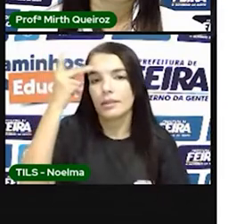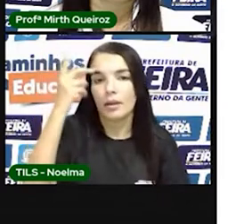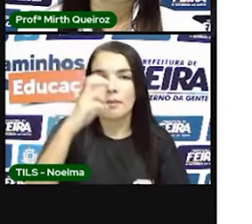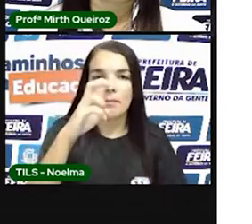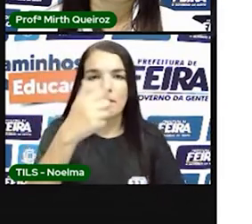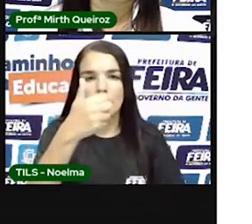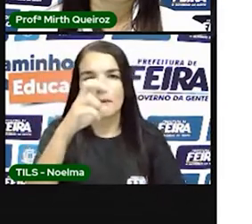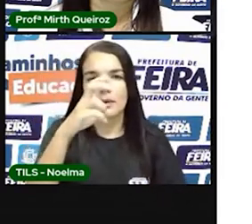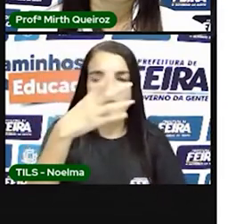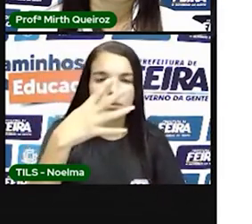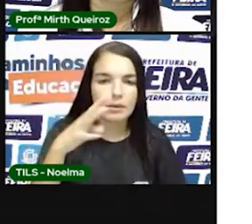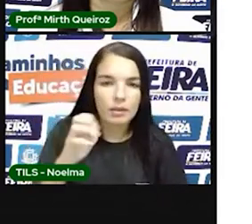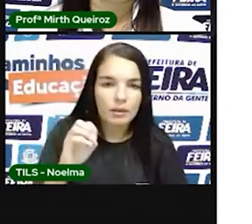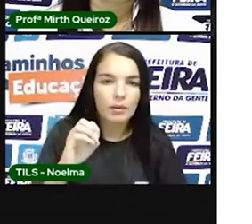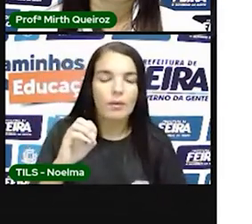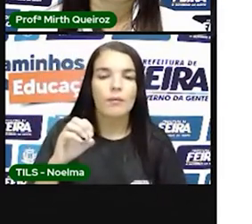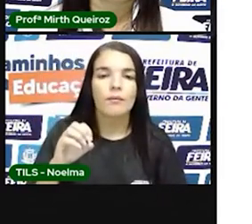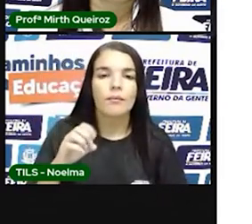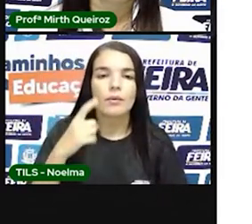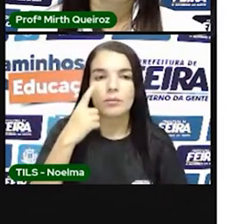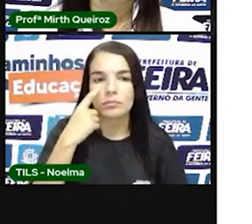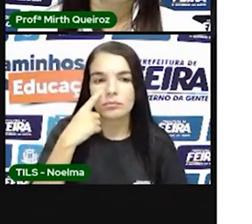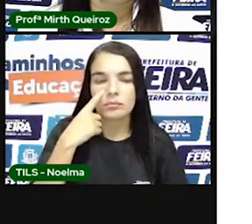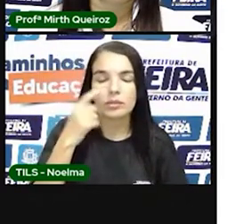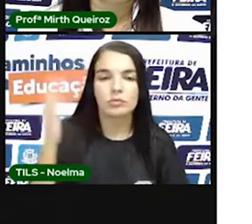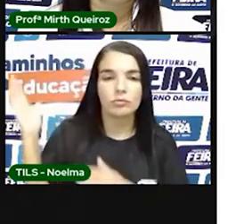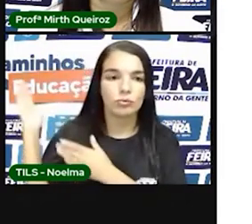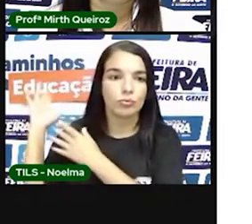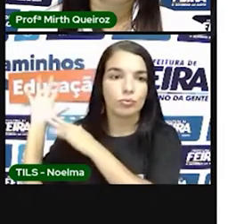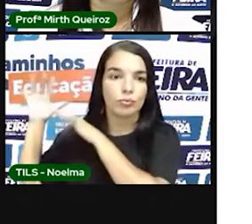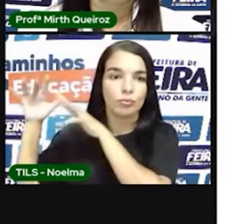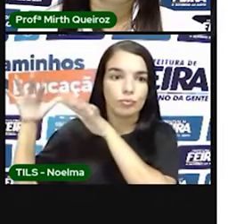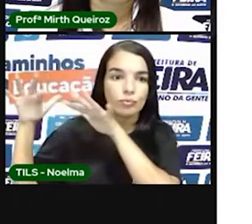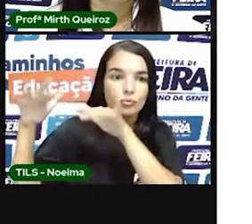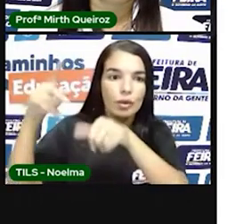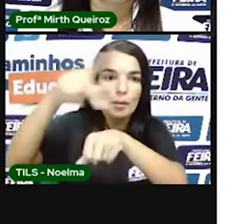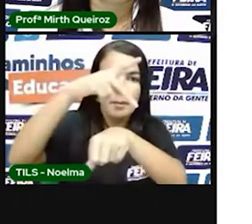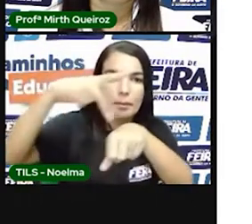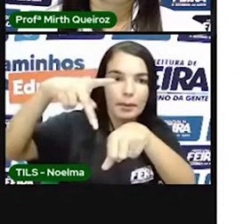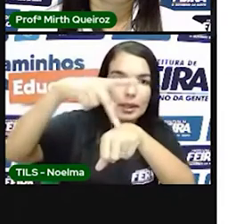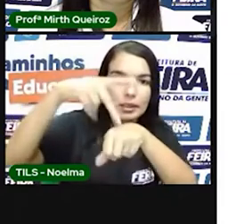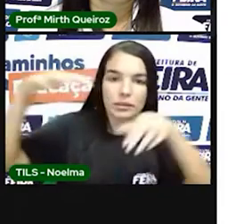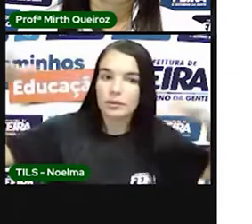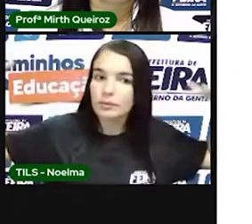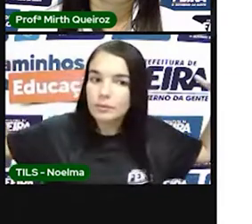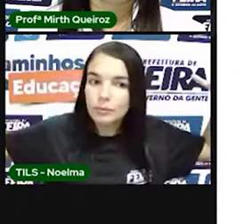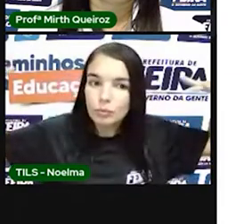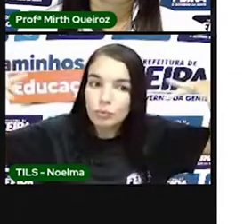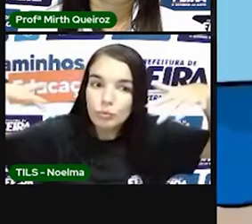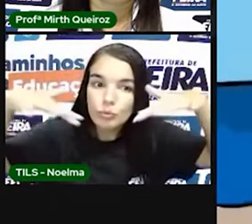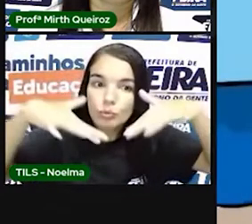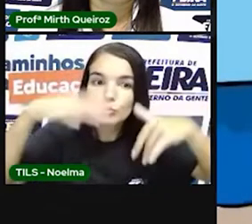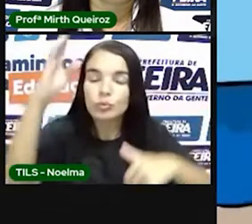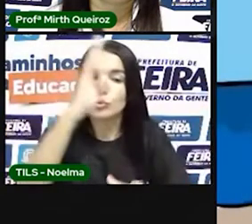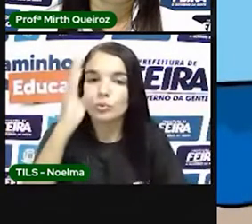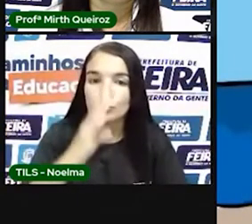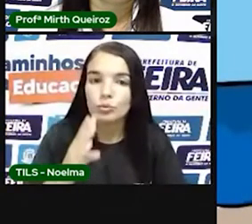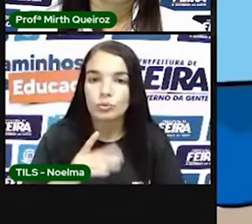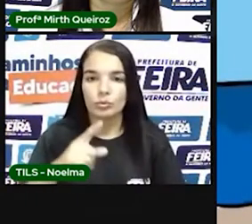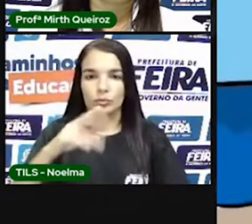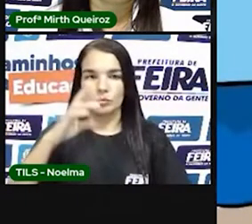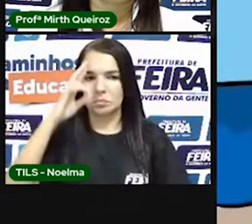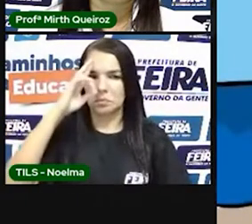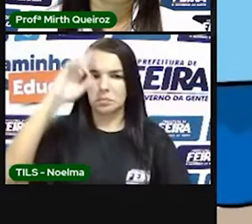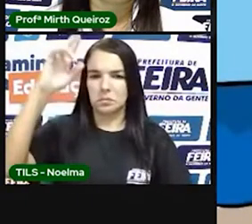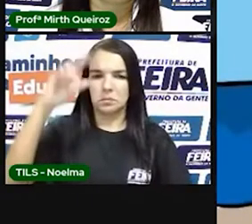Em meio do século XVI, os franceses invadiram o Brasil e fundaram a França Antártica, em plena Baía de Guanabara. Ui, alá,